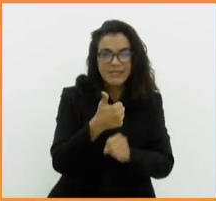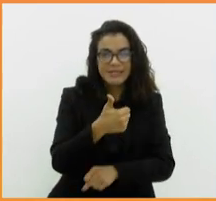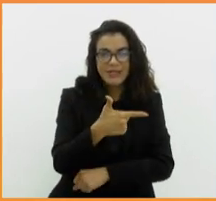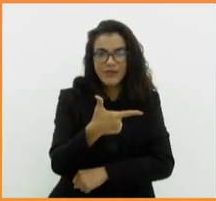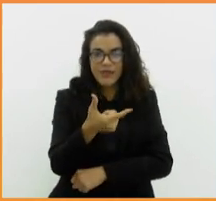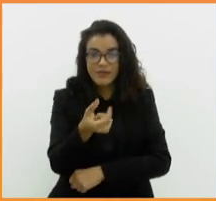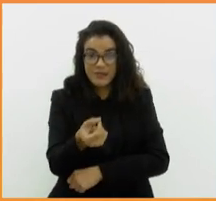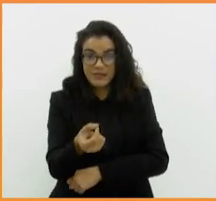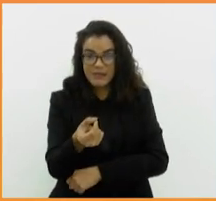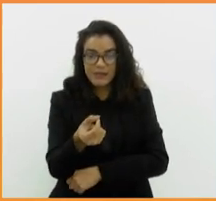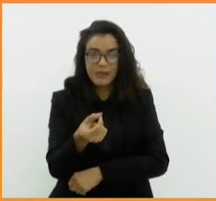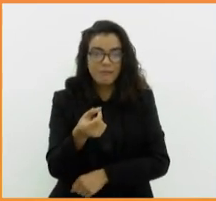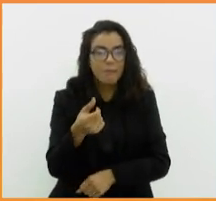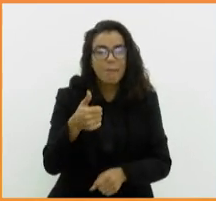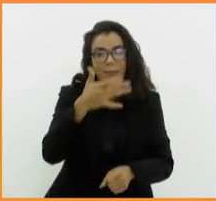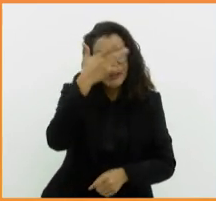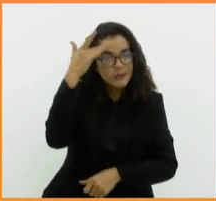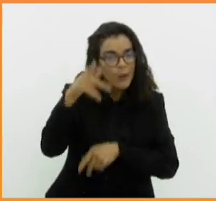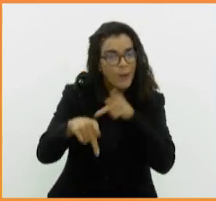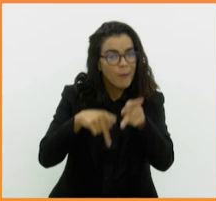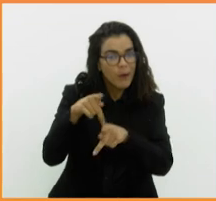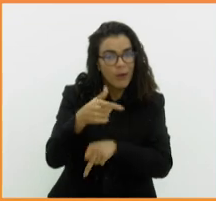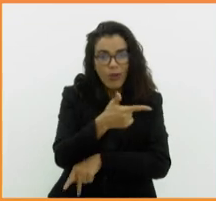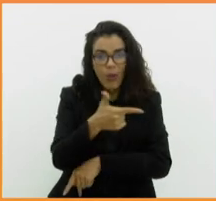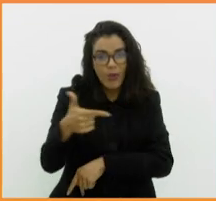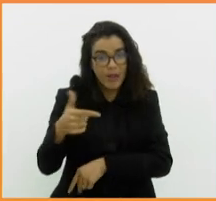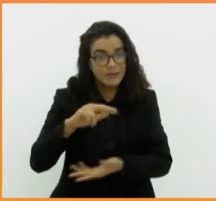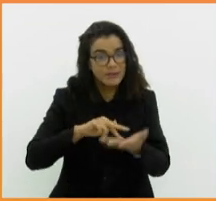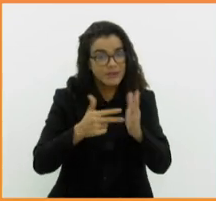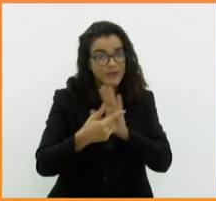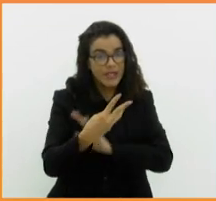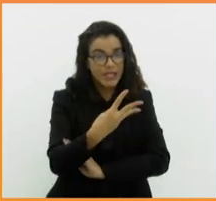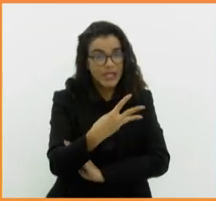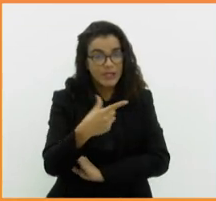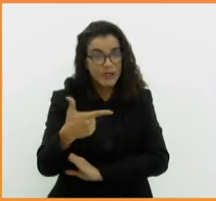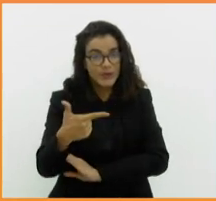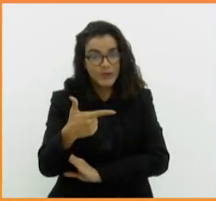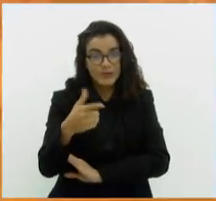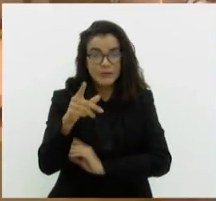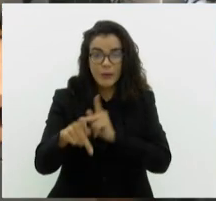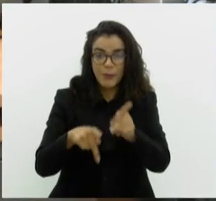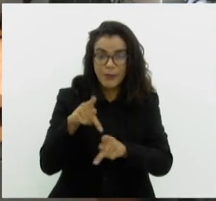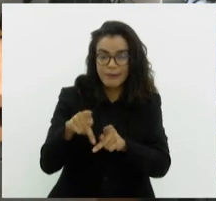eleitores sem biometria, 32% do eleitorado total da região.